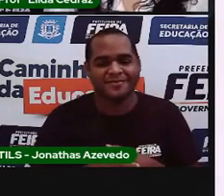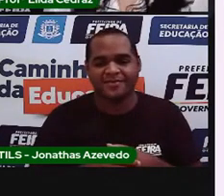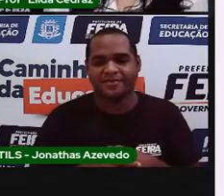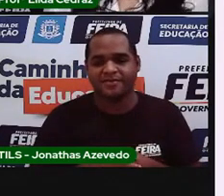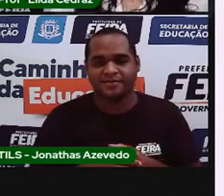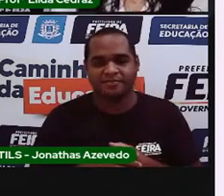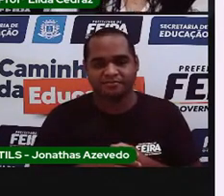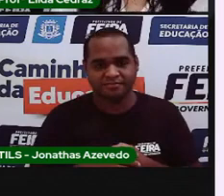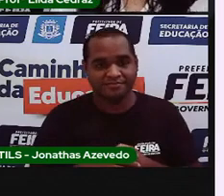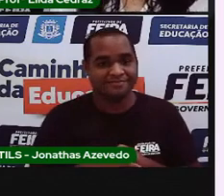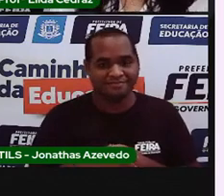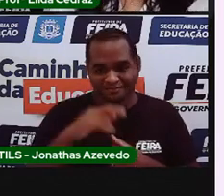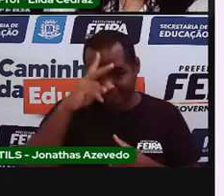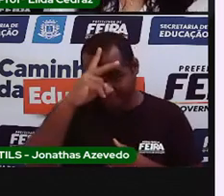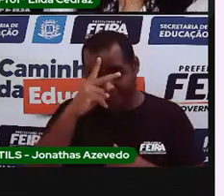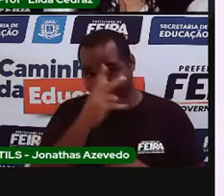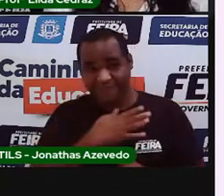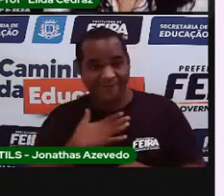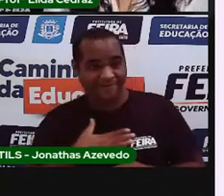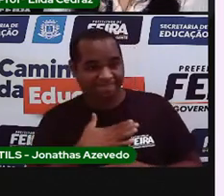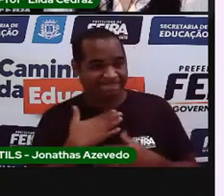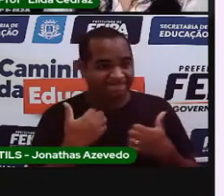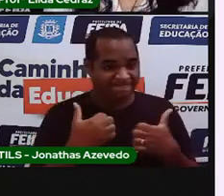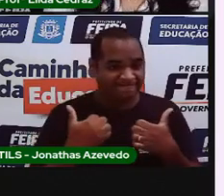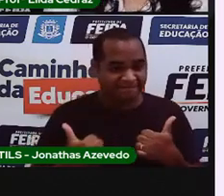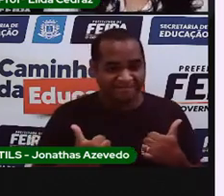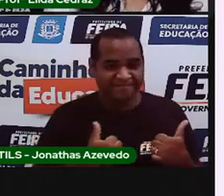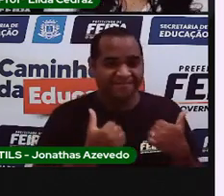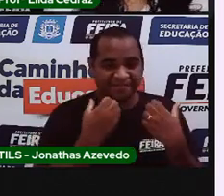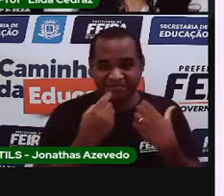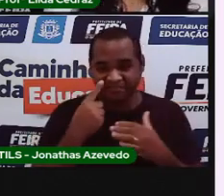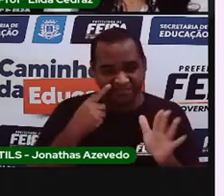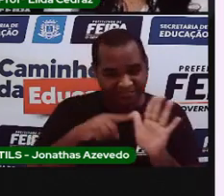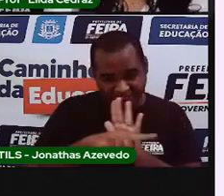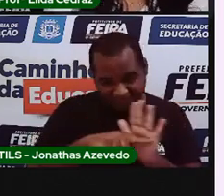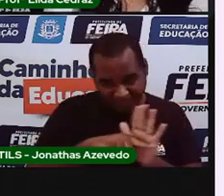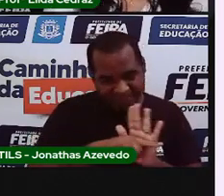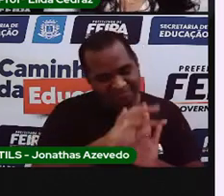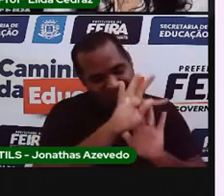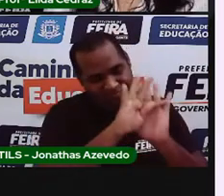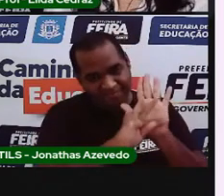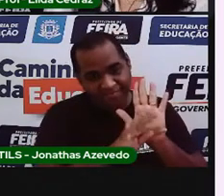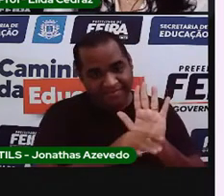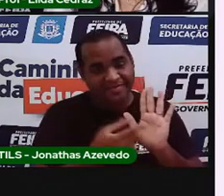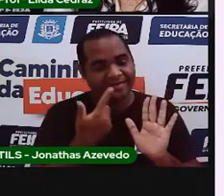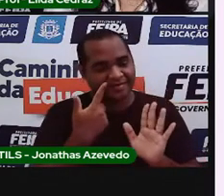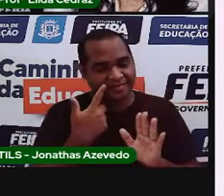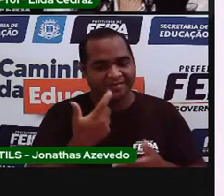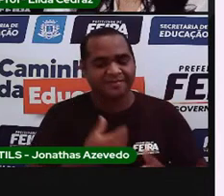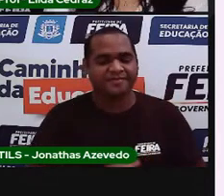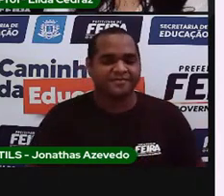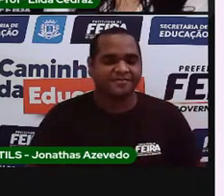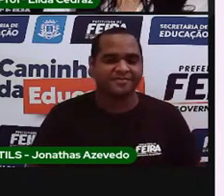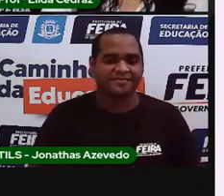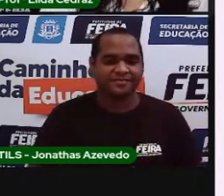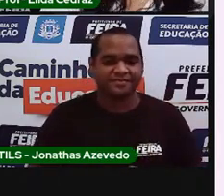Gostou da história? Vamos investigar esse texto? Vamos lá.